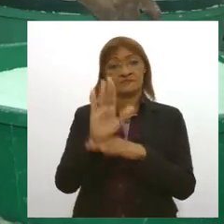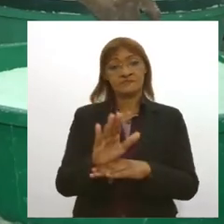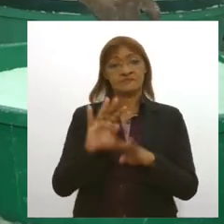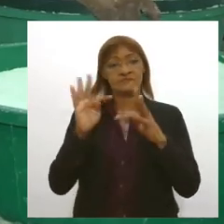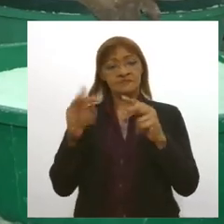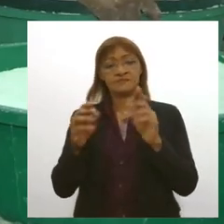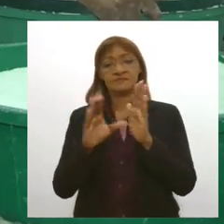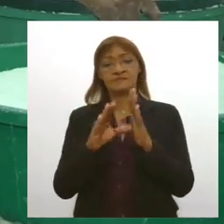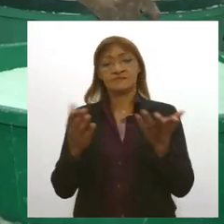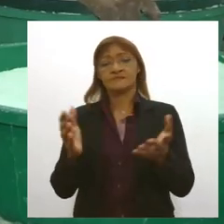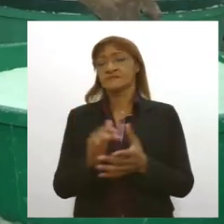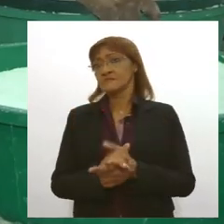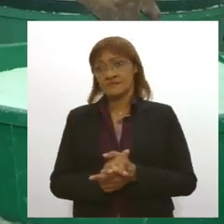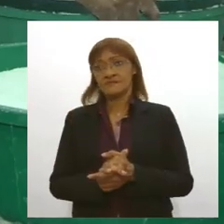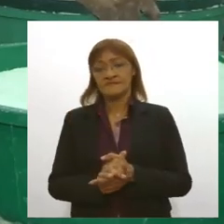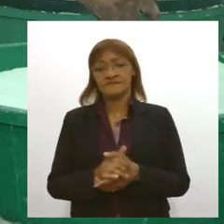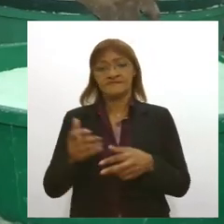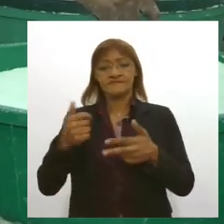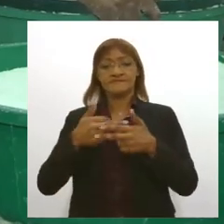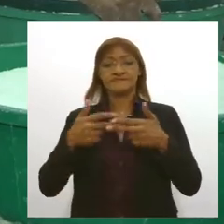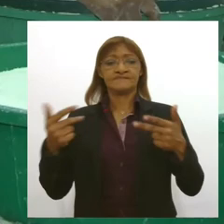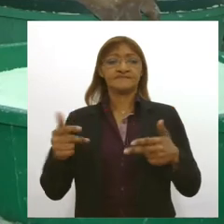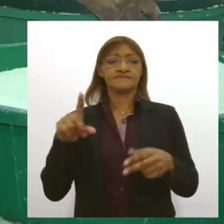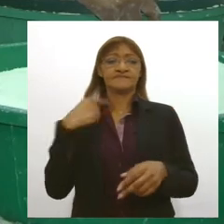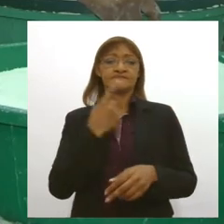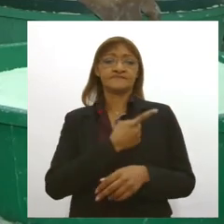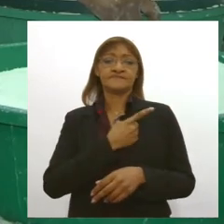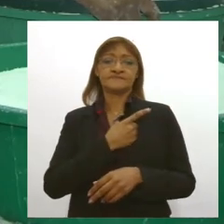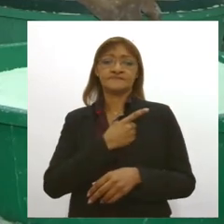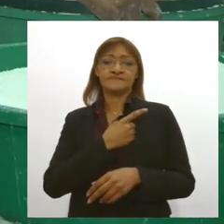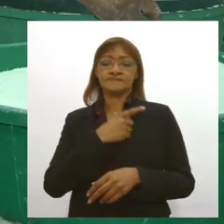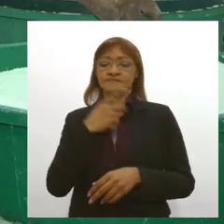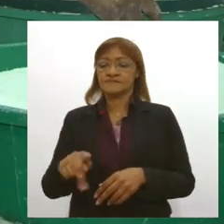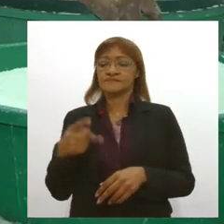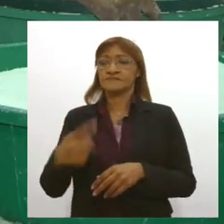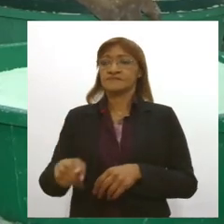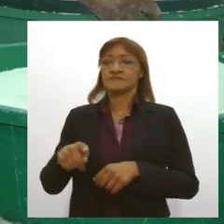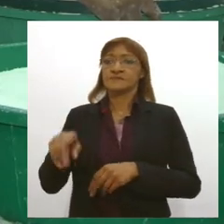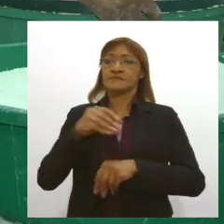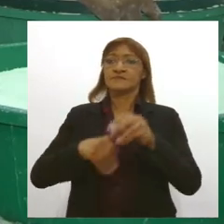porque são coisas extraídas da nossa terra e ajuda todos nós